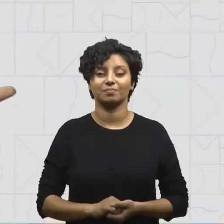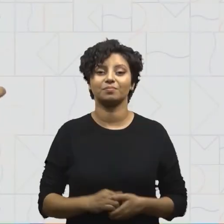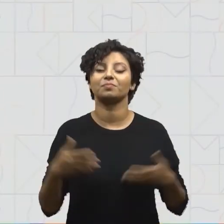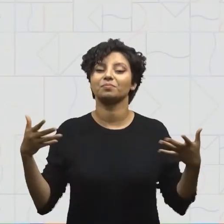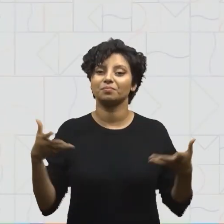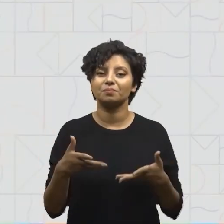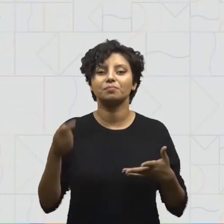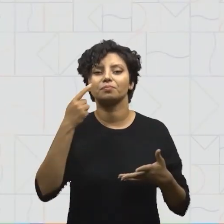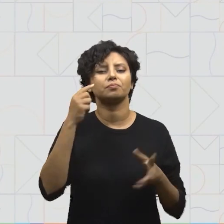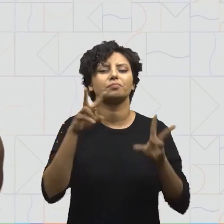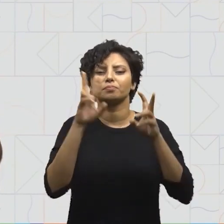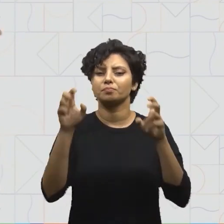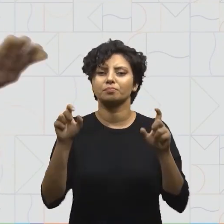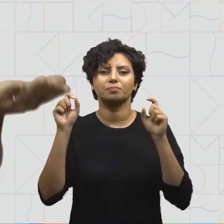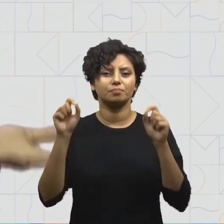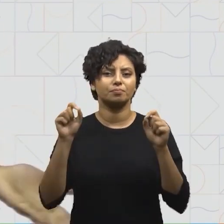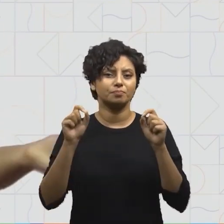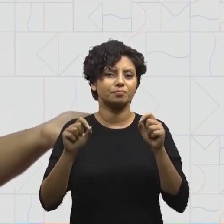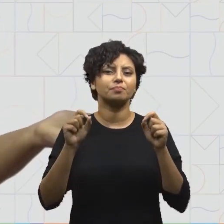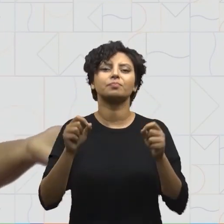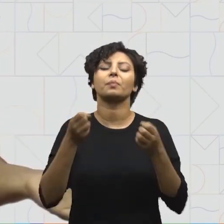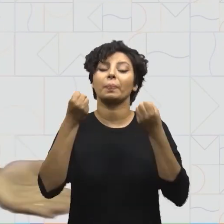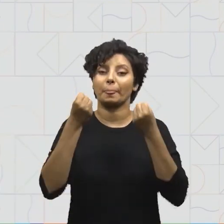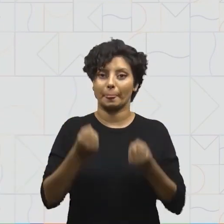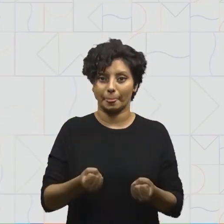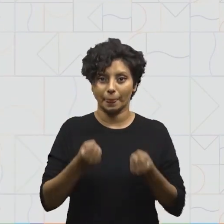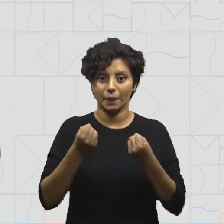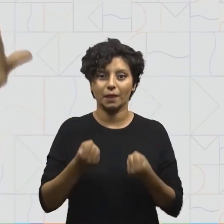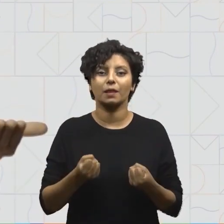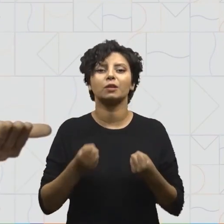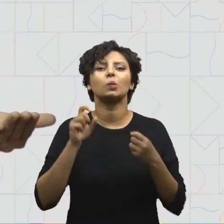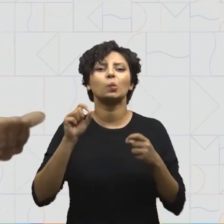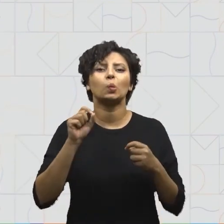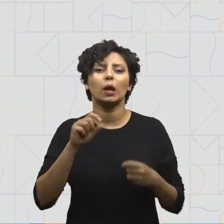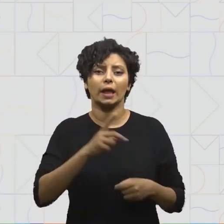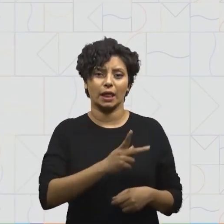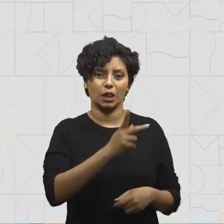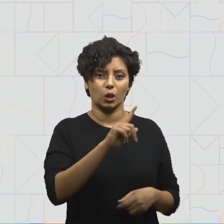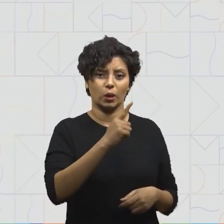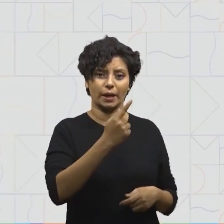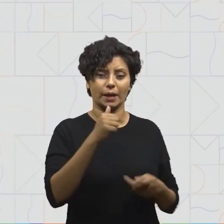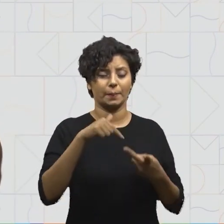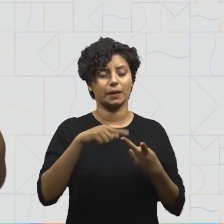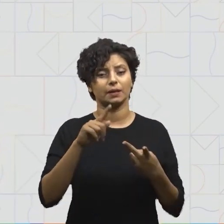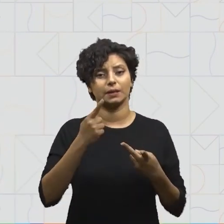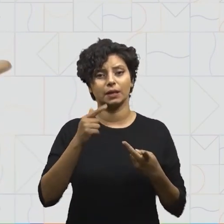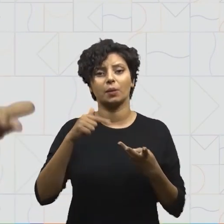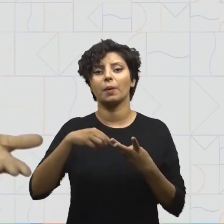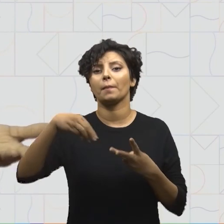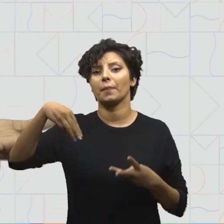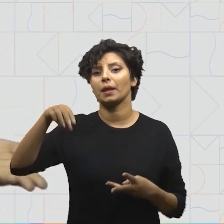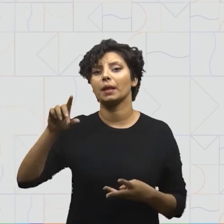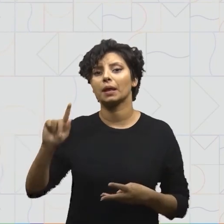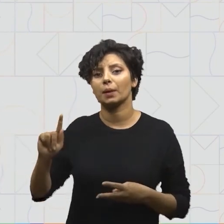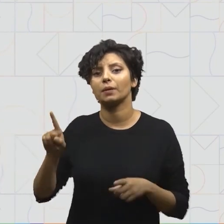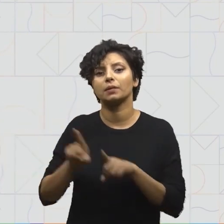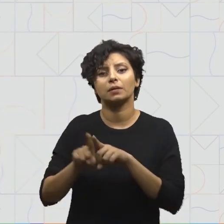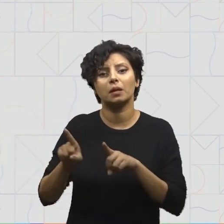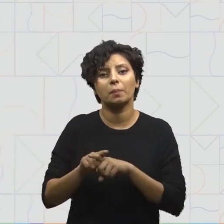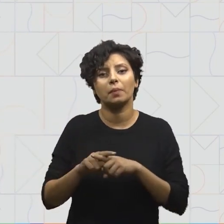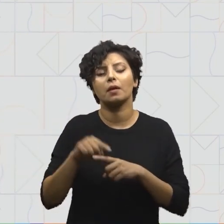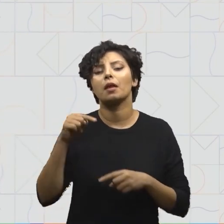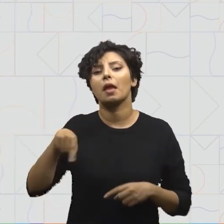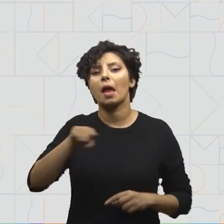Hoje, vimos sobre medidas de massa. O quilograma, o grama e o miligrama.